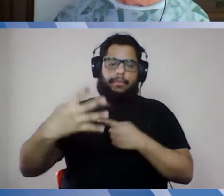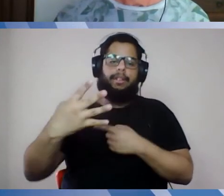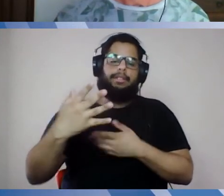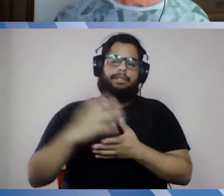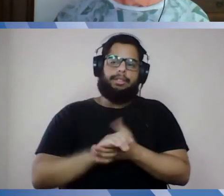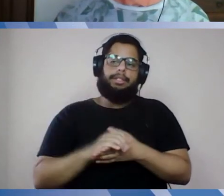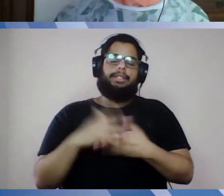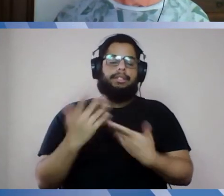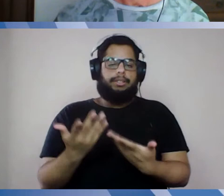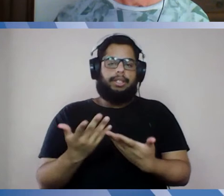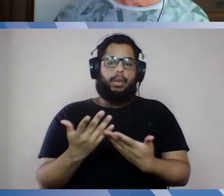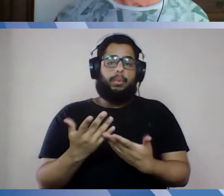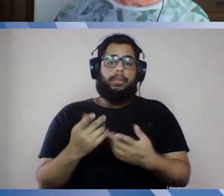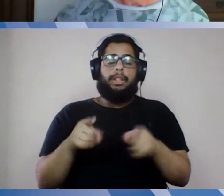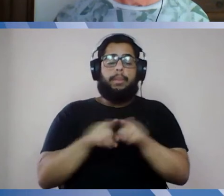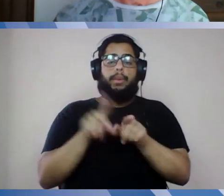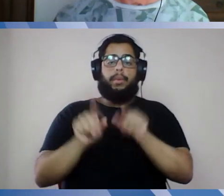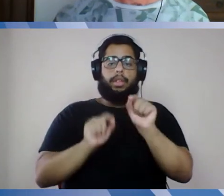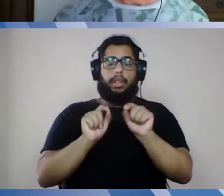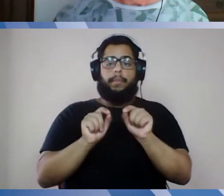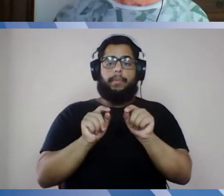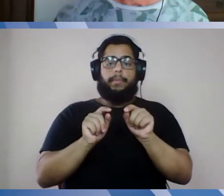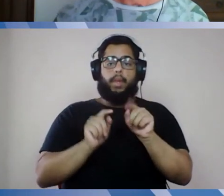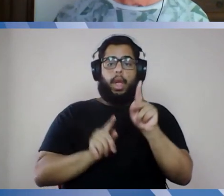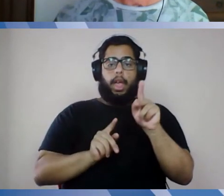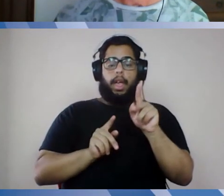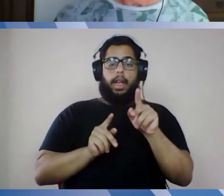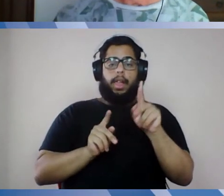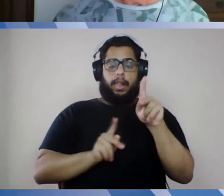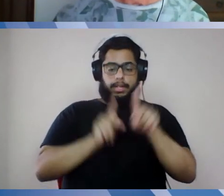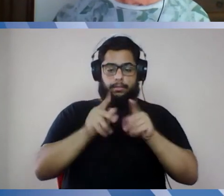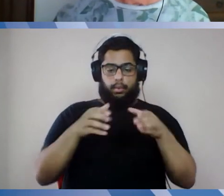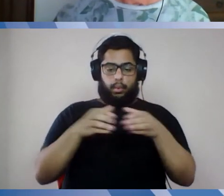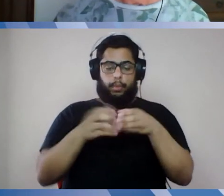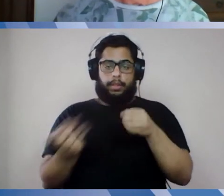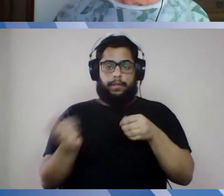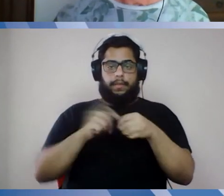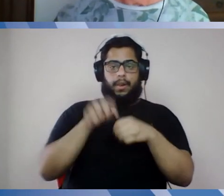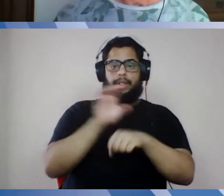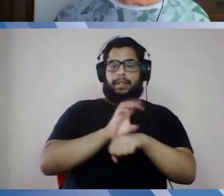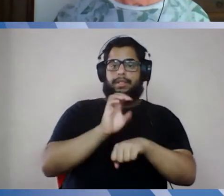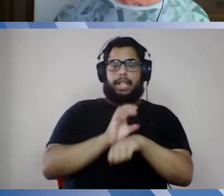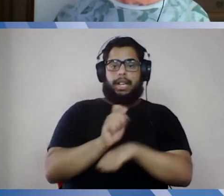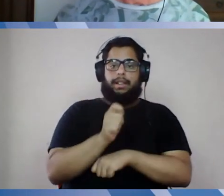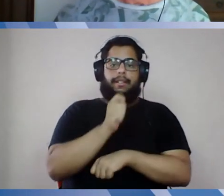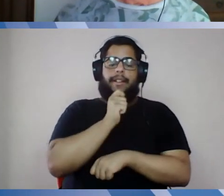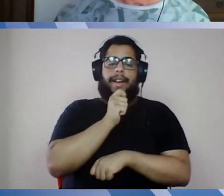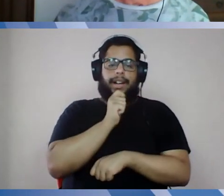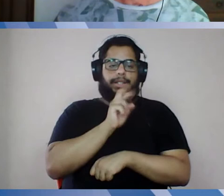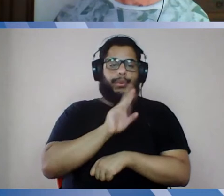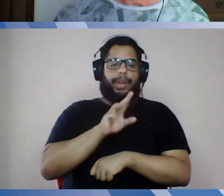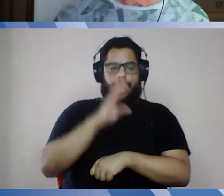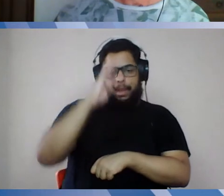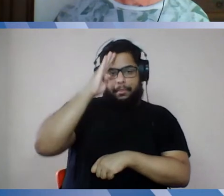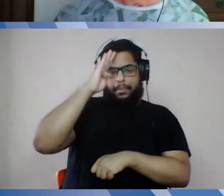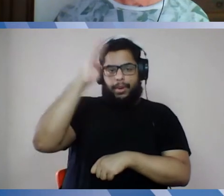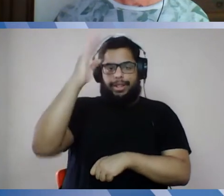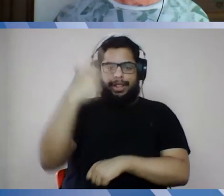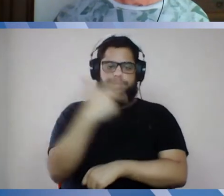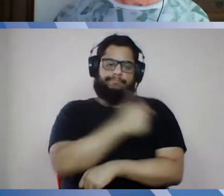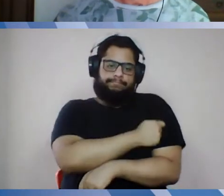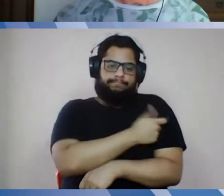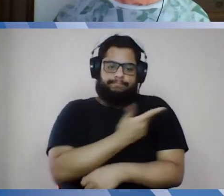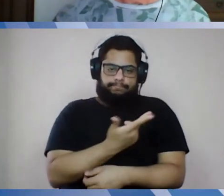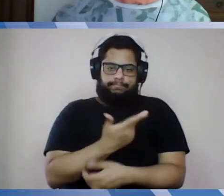boa parte da população que retornaria aos estágios não estão nos grupos prioritários de, não estariam nos